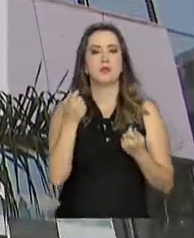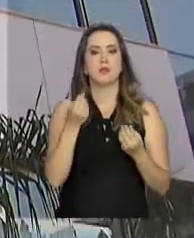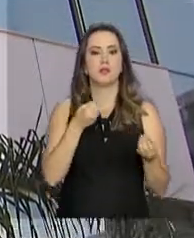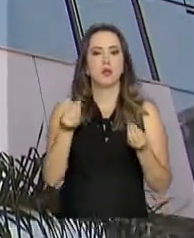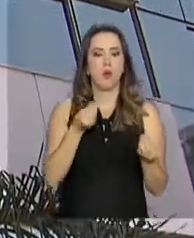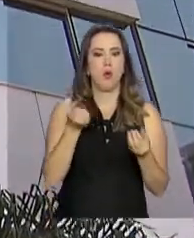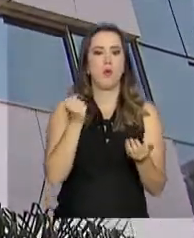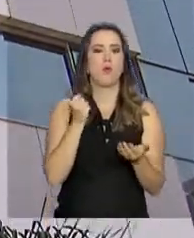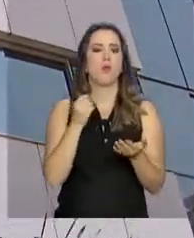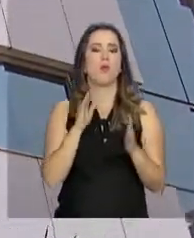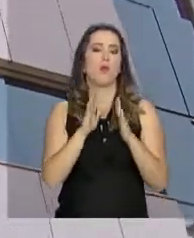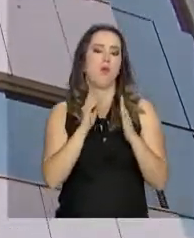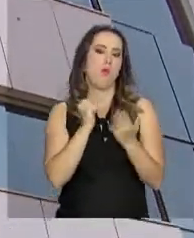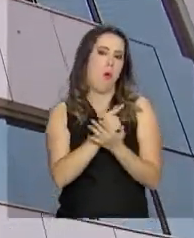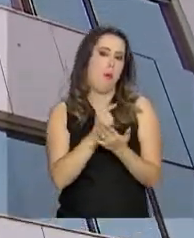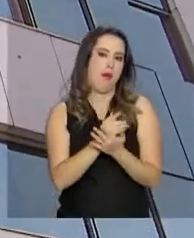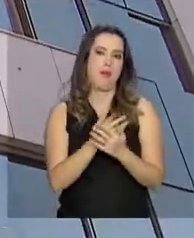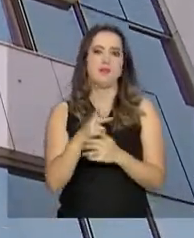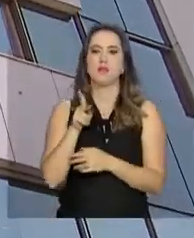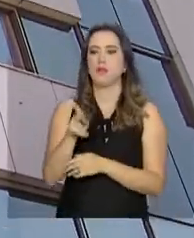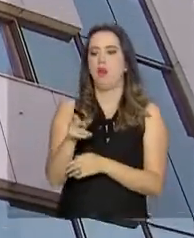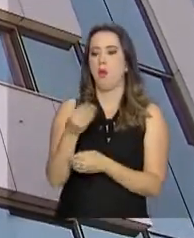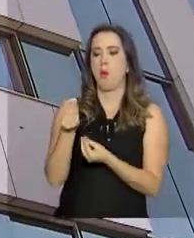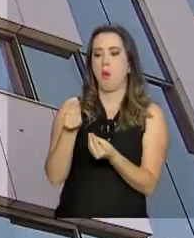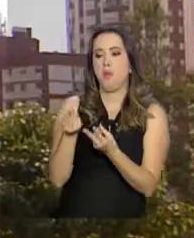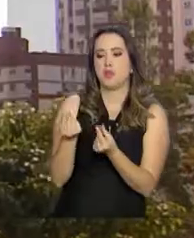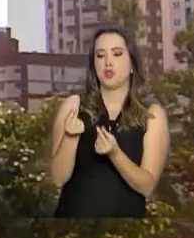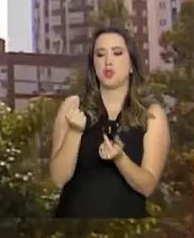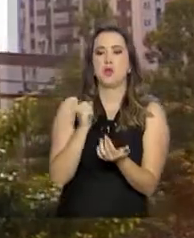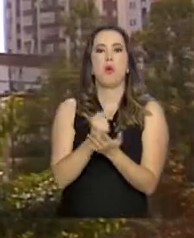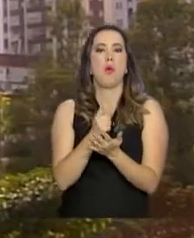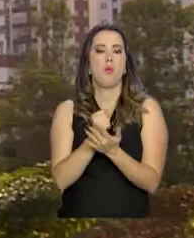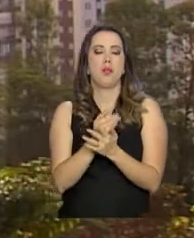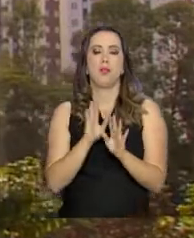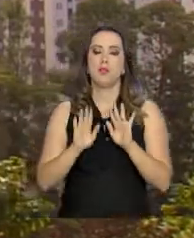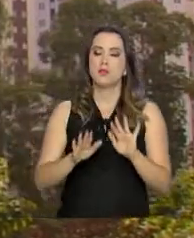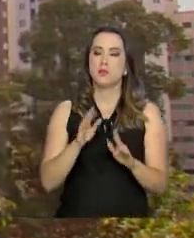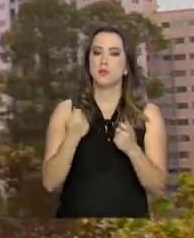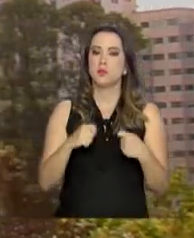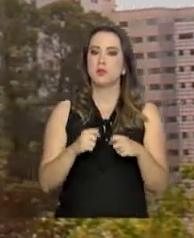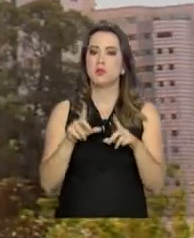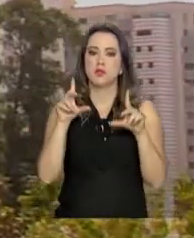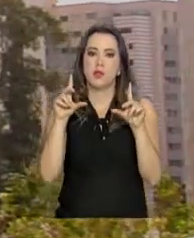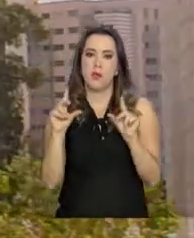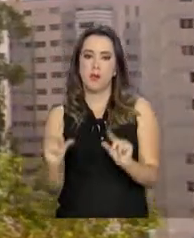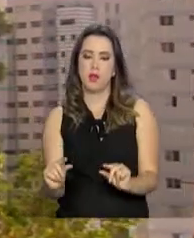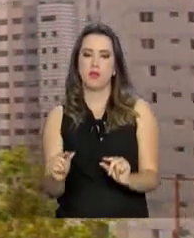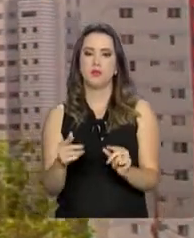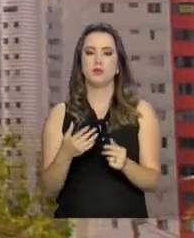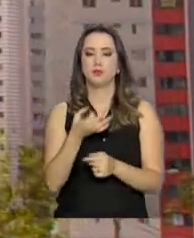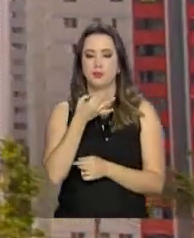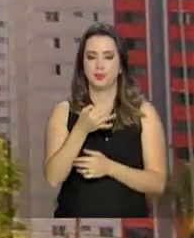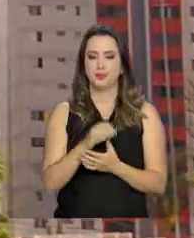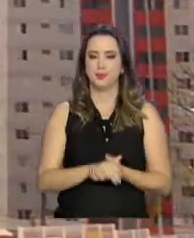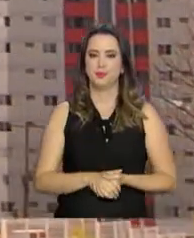comprar um imóvel. Você sempre está na cabeça, não, eu não tenho dinheiro para comprar um imóvel. E, às vezes, você precisa de muito menos do que você acha.